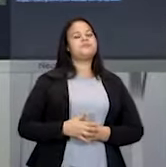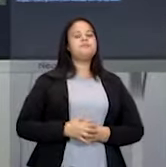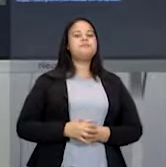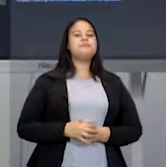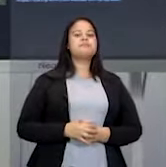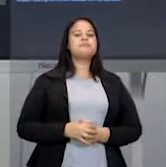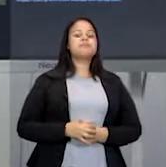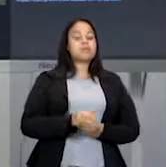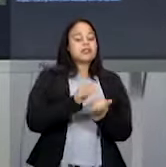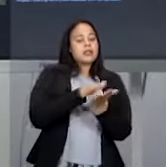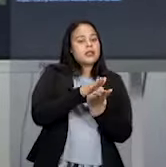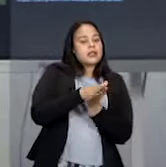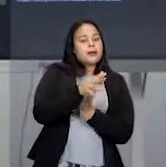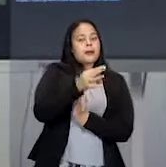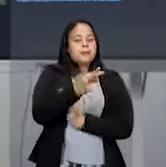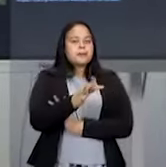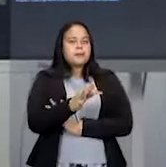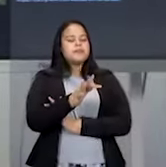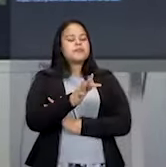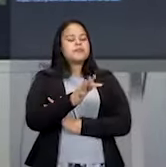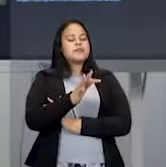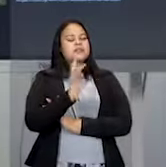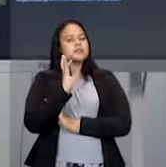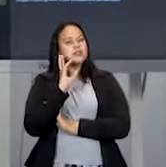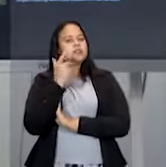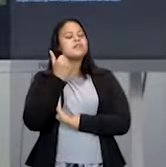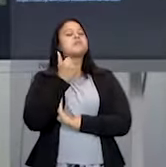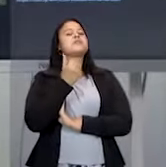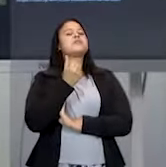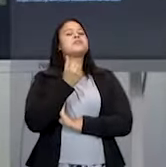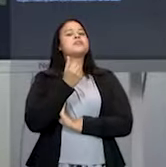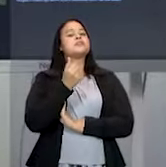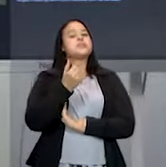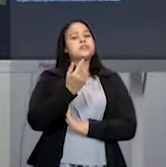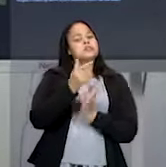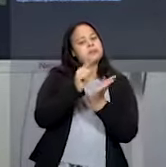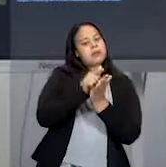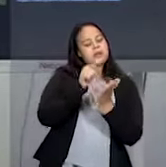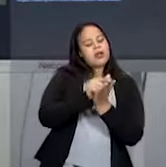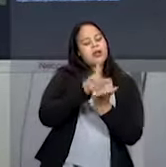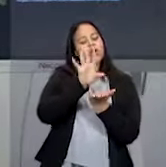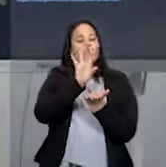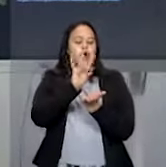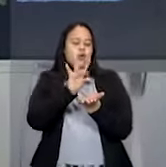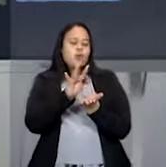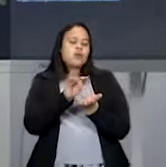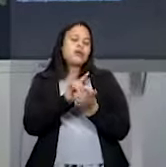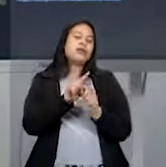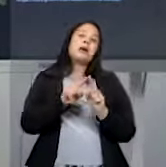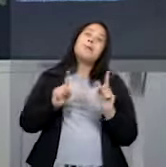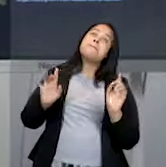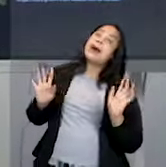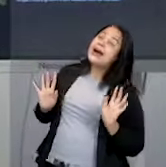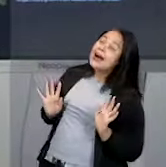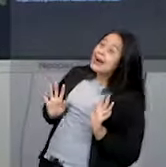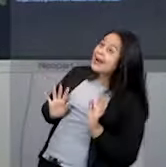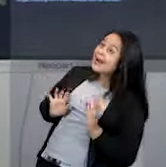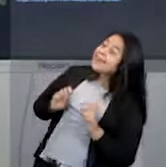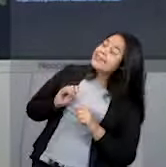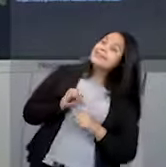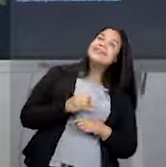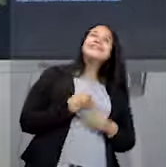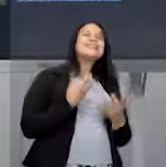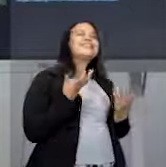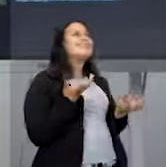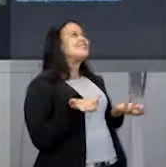O pet pede para que vocês realizem em uma folha, através de uma colagem. Mas nada impede, né? De vocês